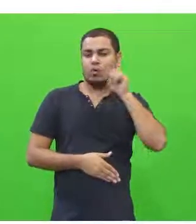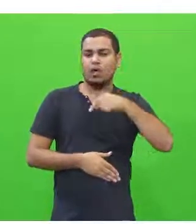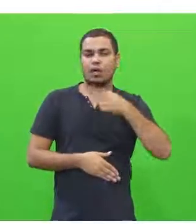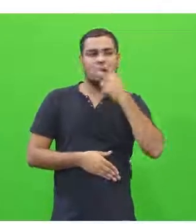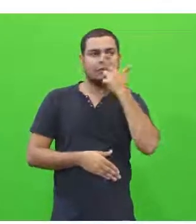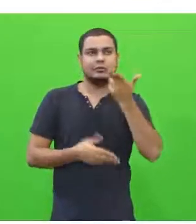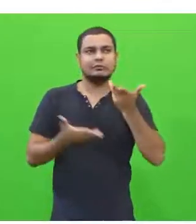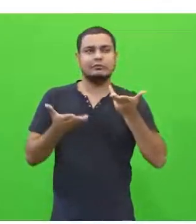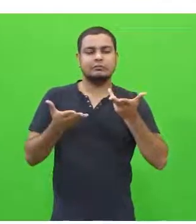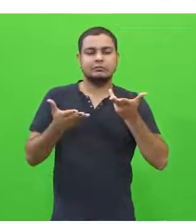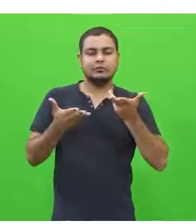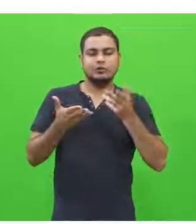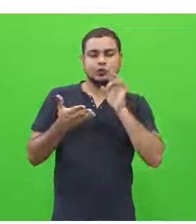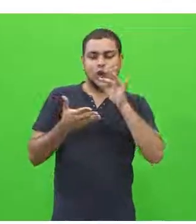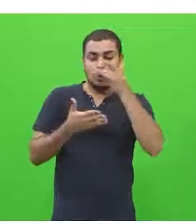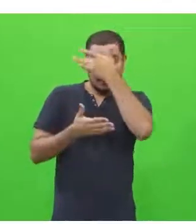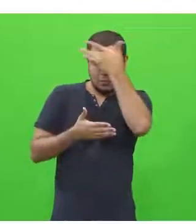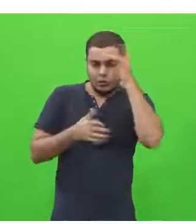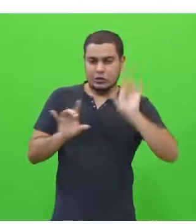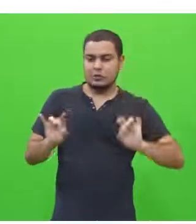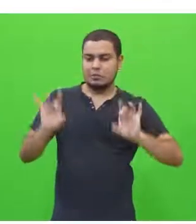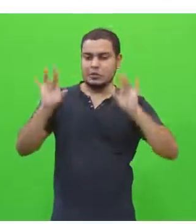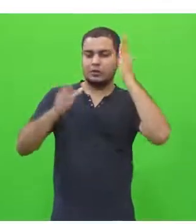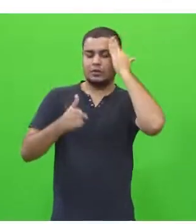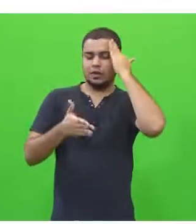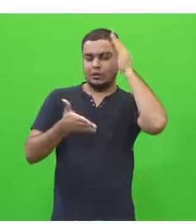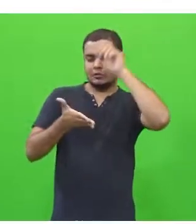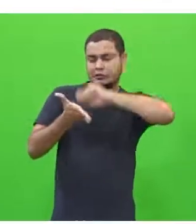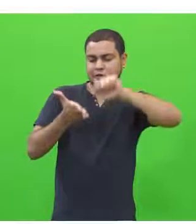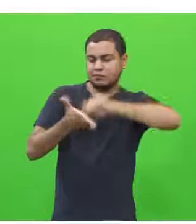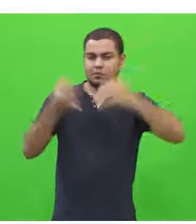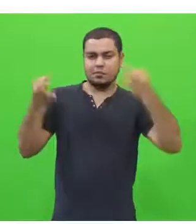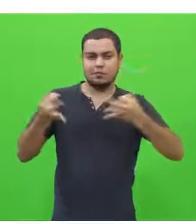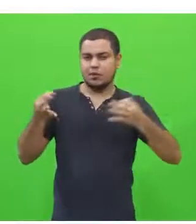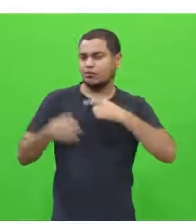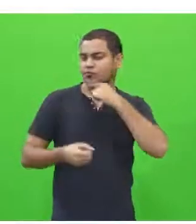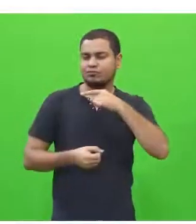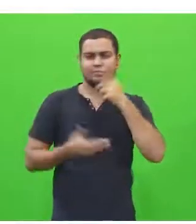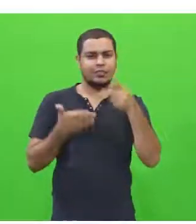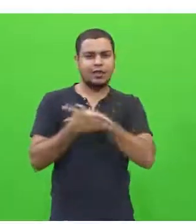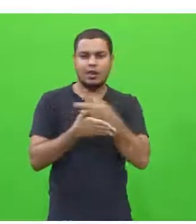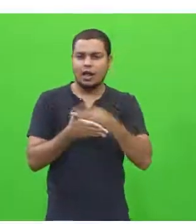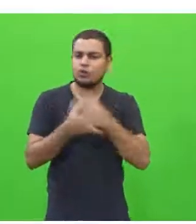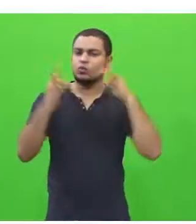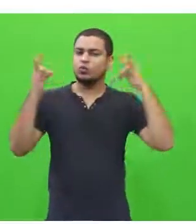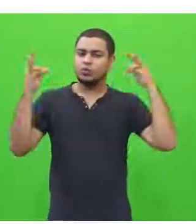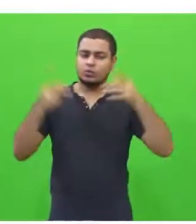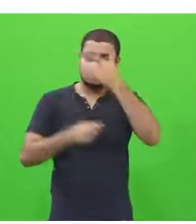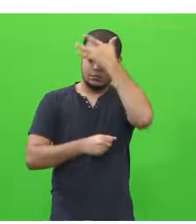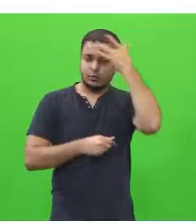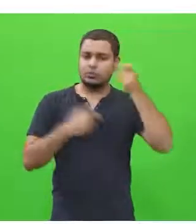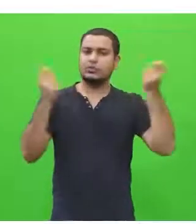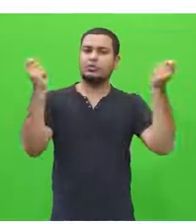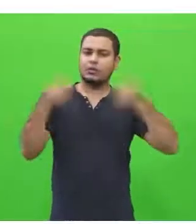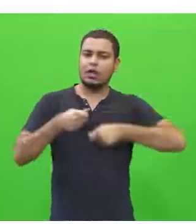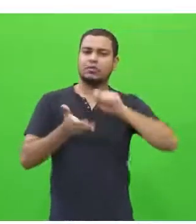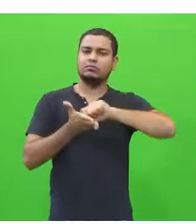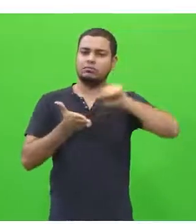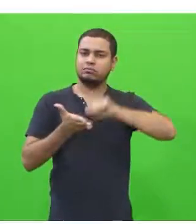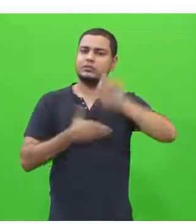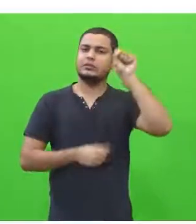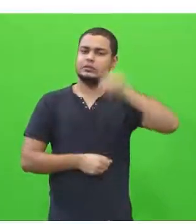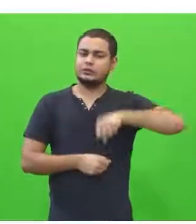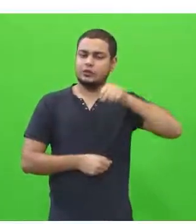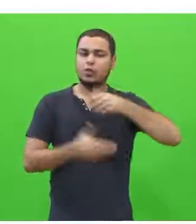Desmistificando que só pessoas que nascem com a capacidade de escrever que conseguem escrever. Não, não é